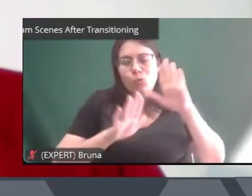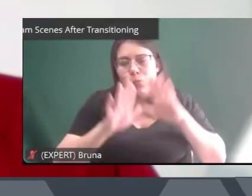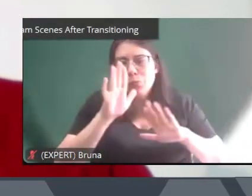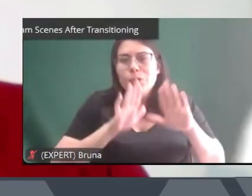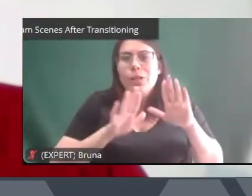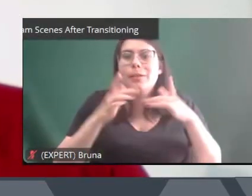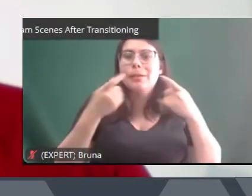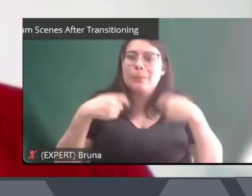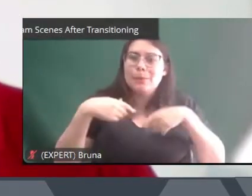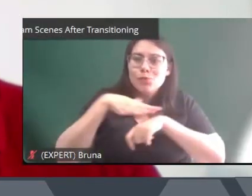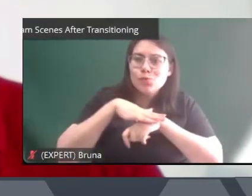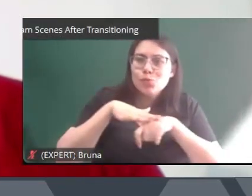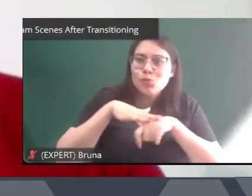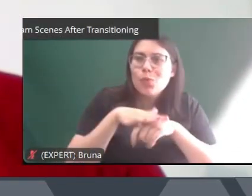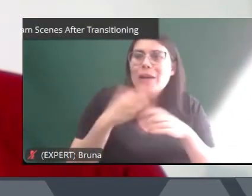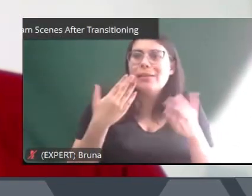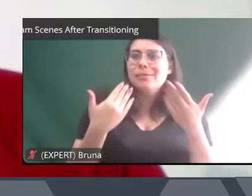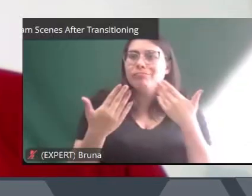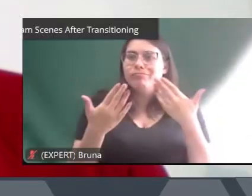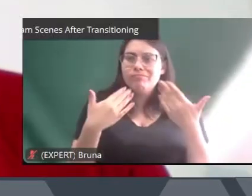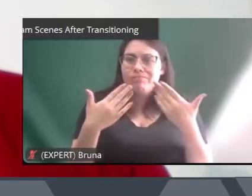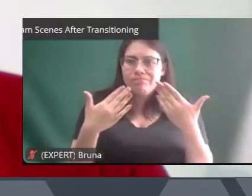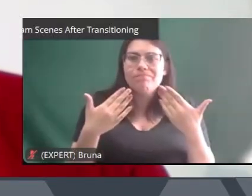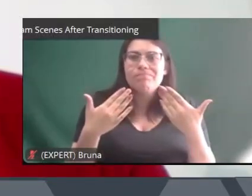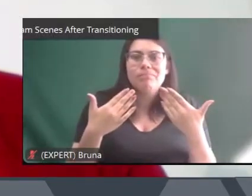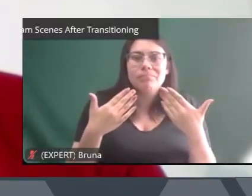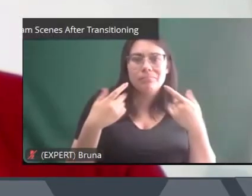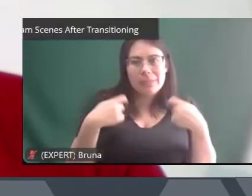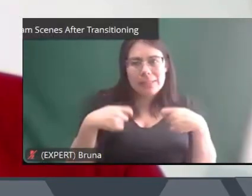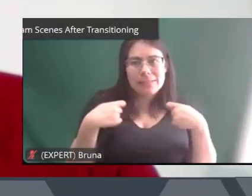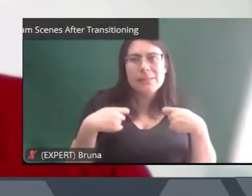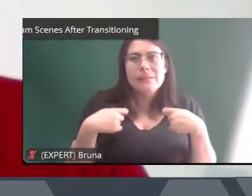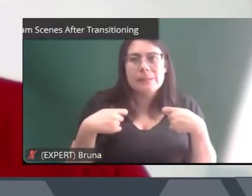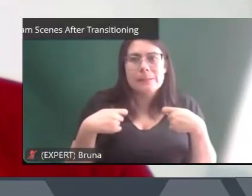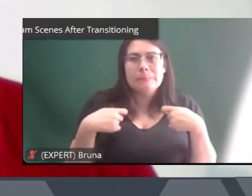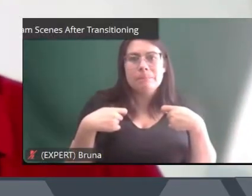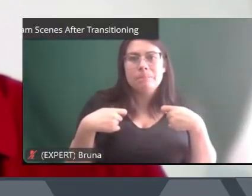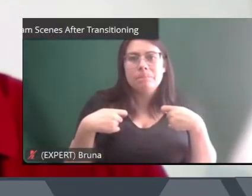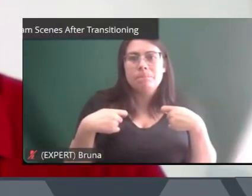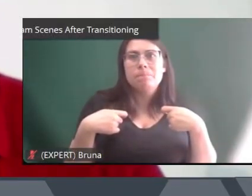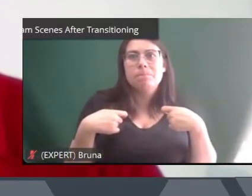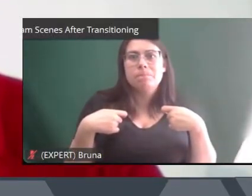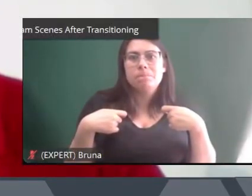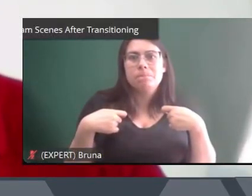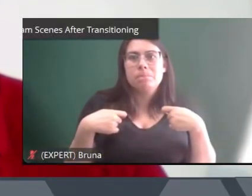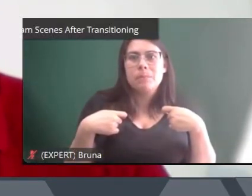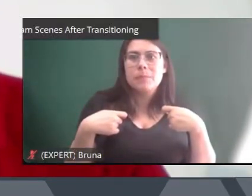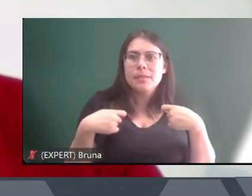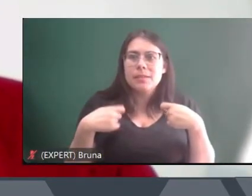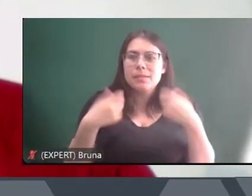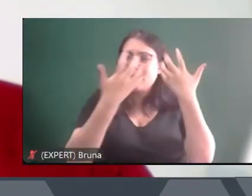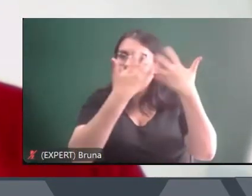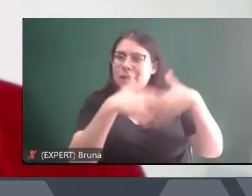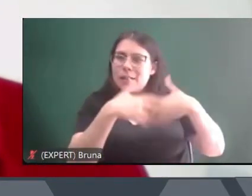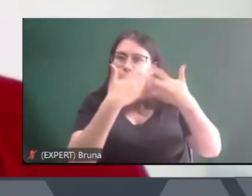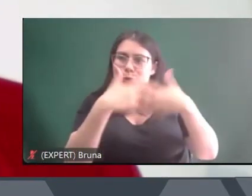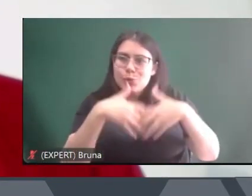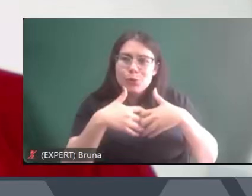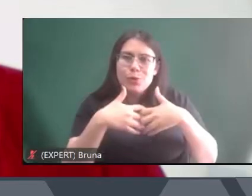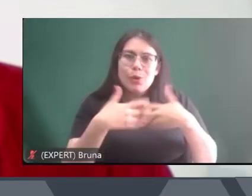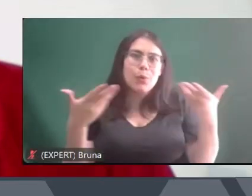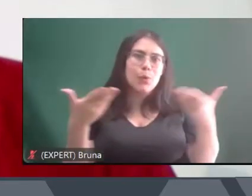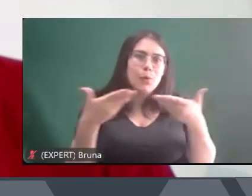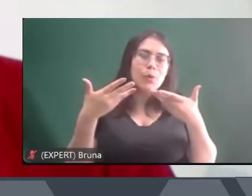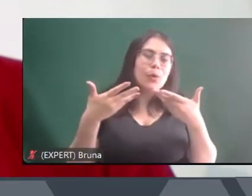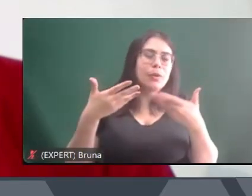muita conversa é uma situação que exige mesas e reflexões como essa que vocês